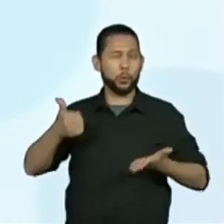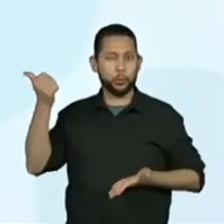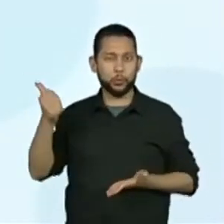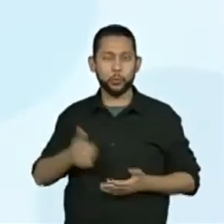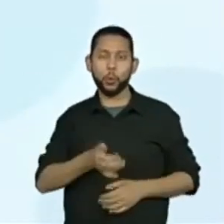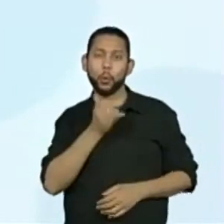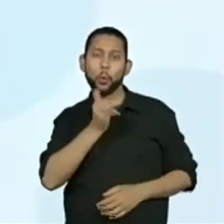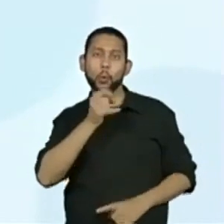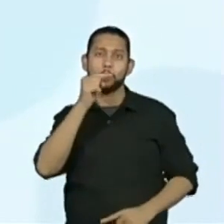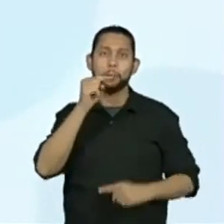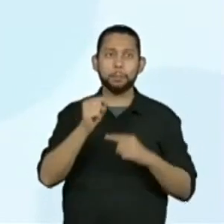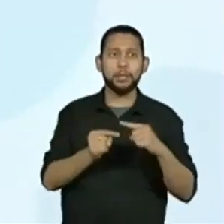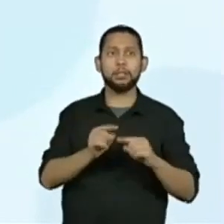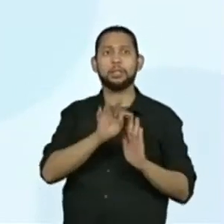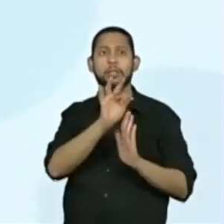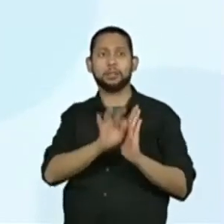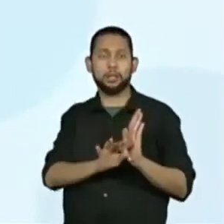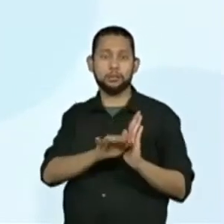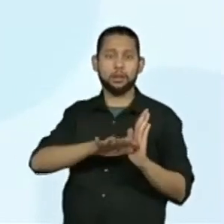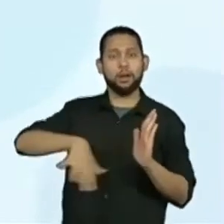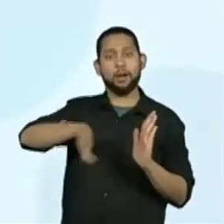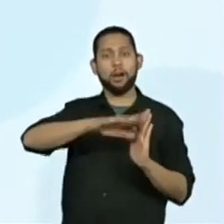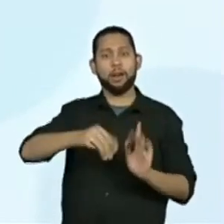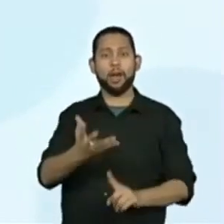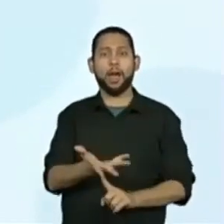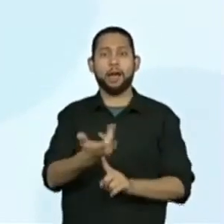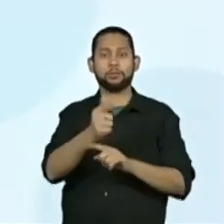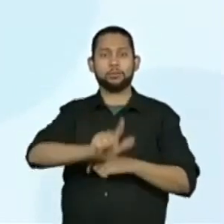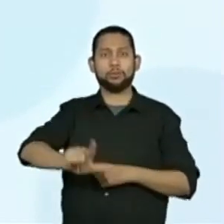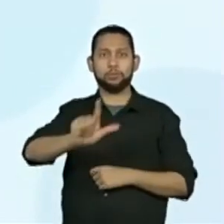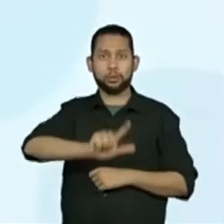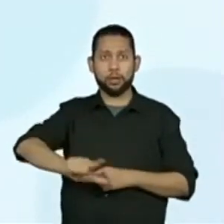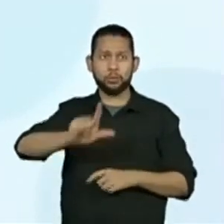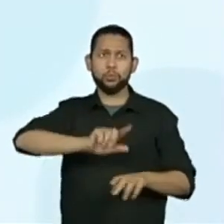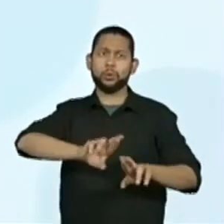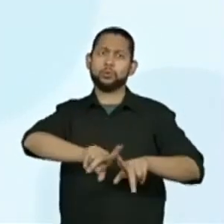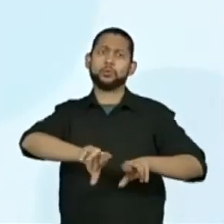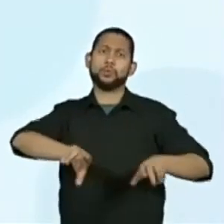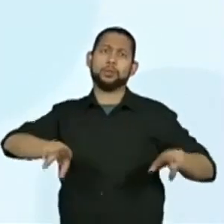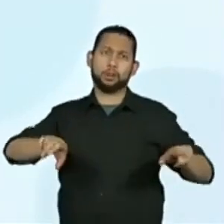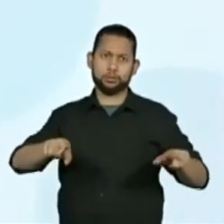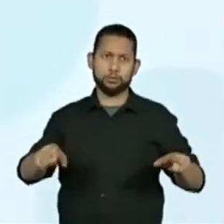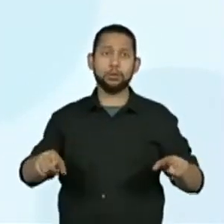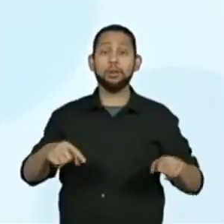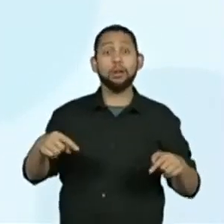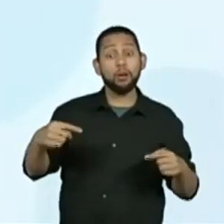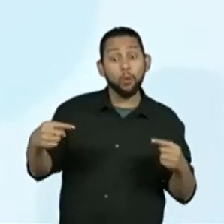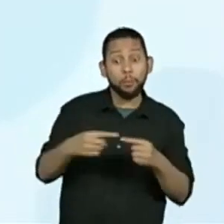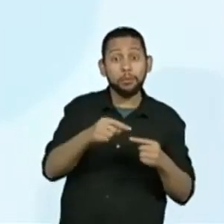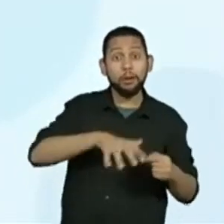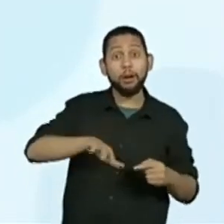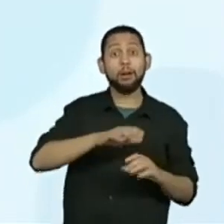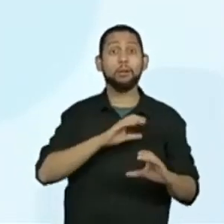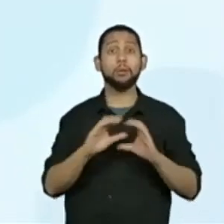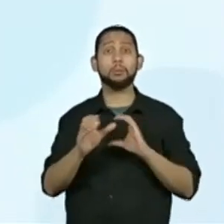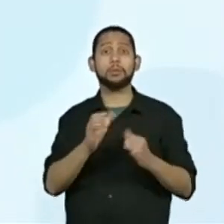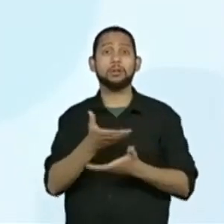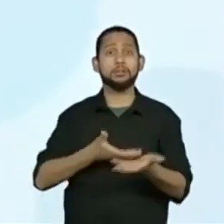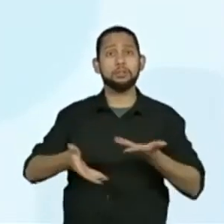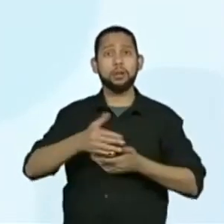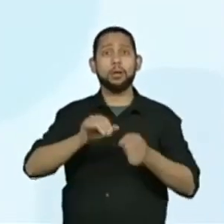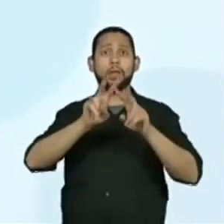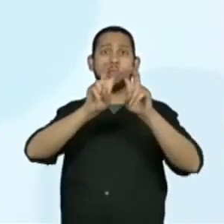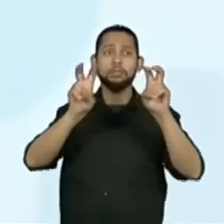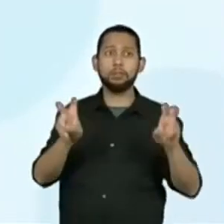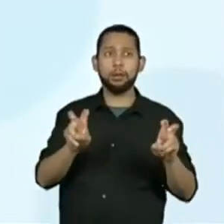Miniconto, entre outros textos do campo artístico literário, em diferentes mídias, considerando a situação comunicativa, o